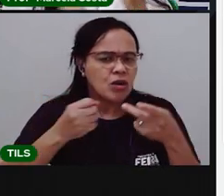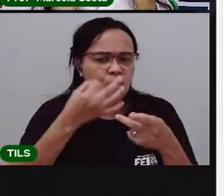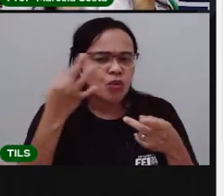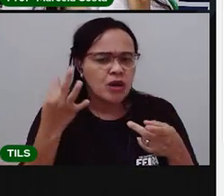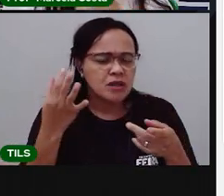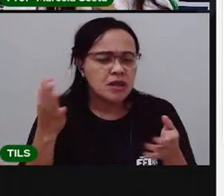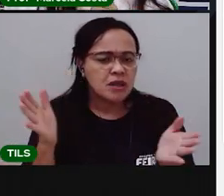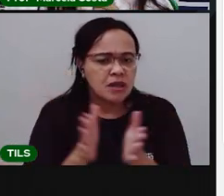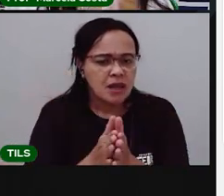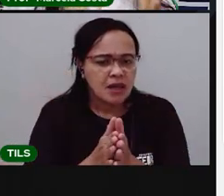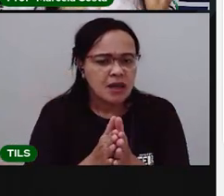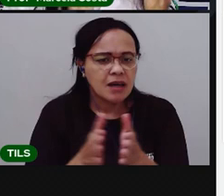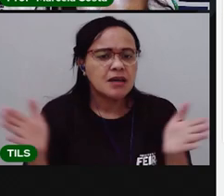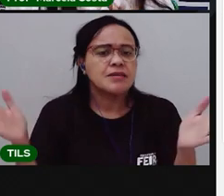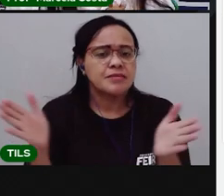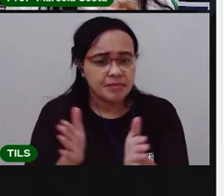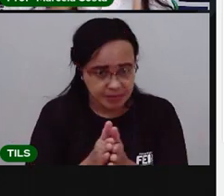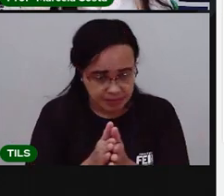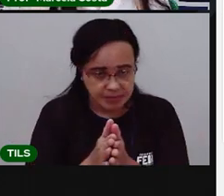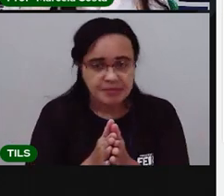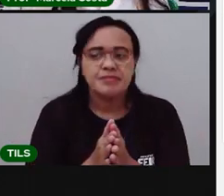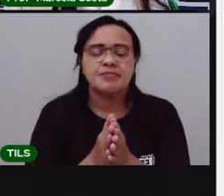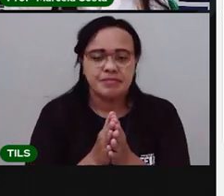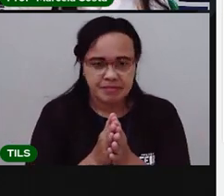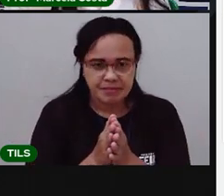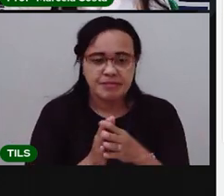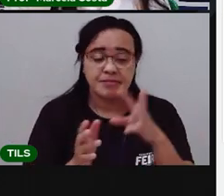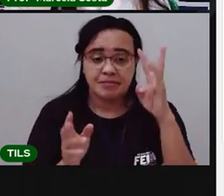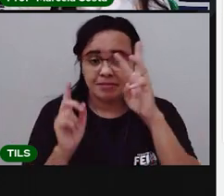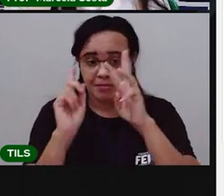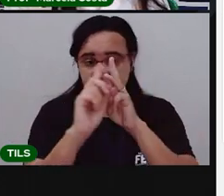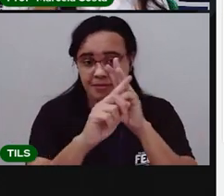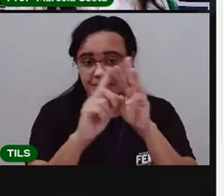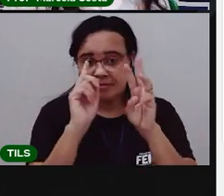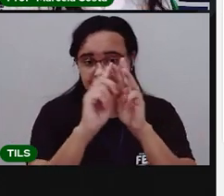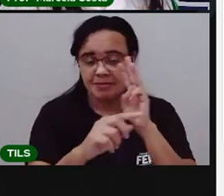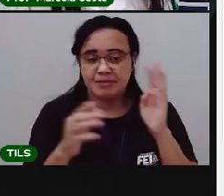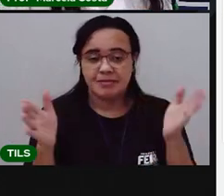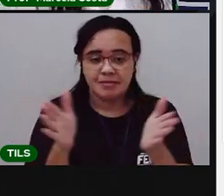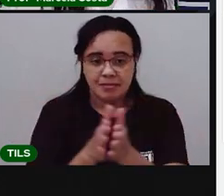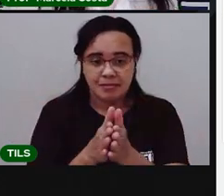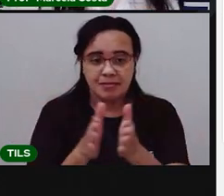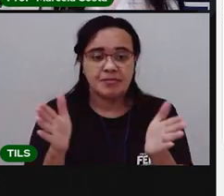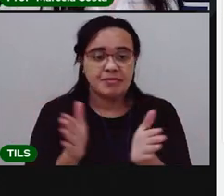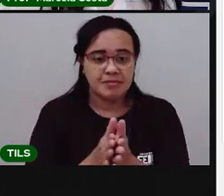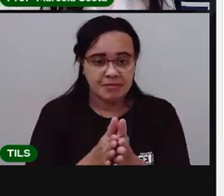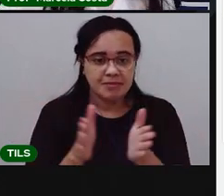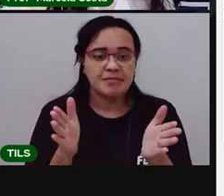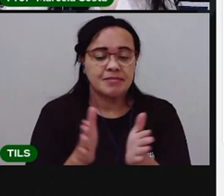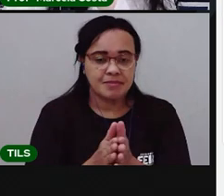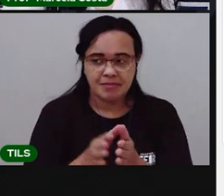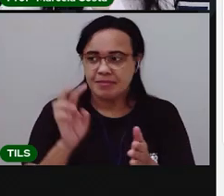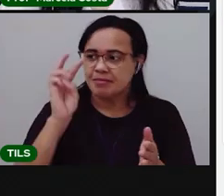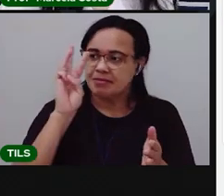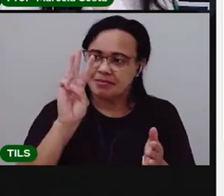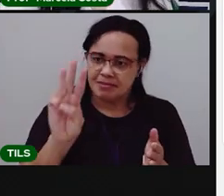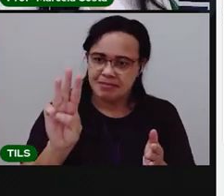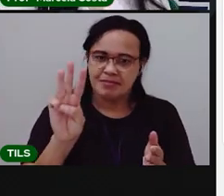-ra-ta. A gente vezes, né? Pega o lápis.